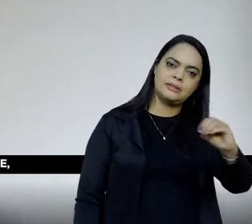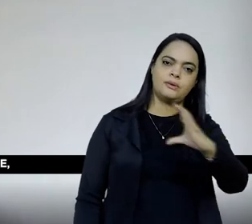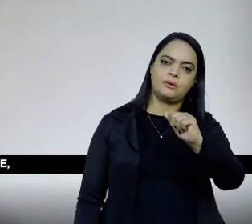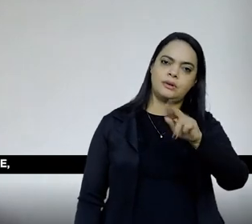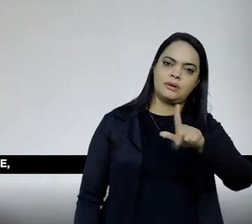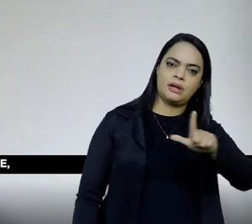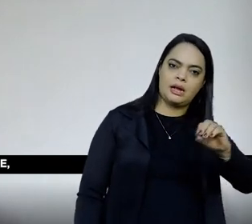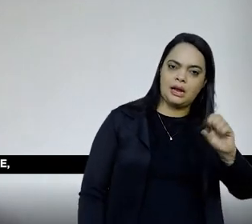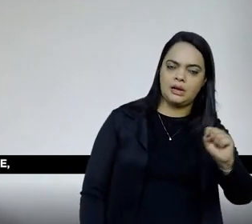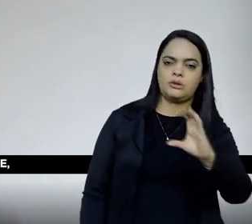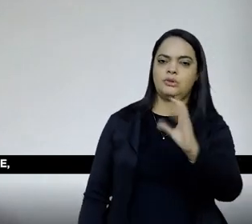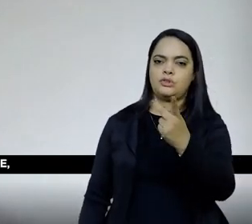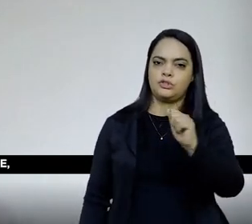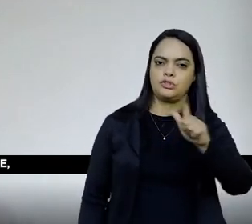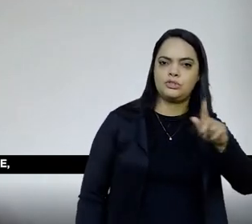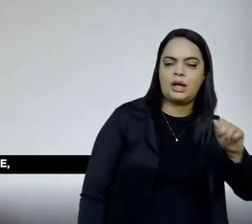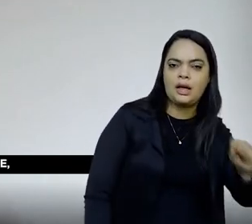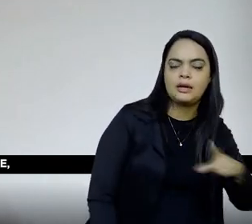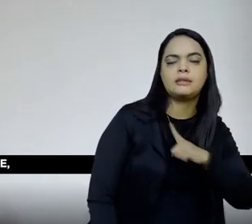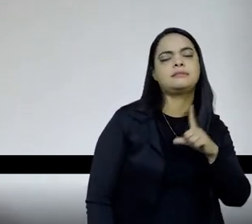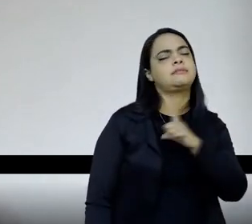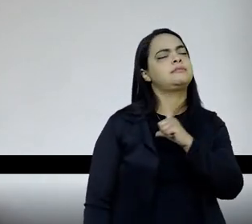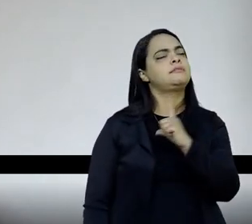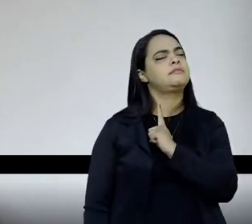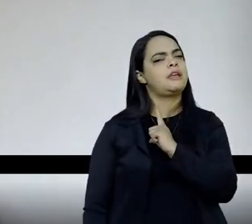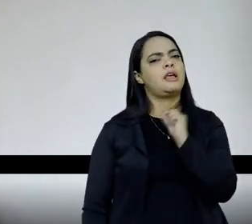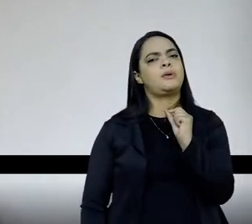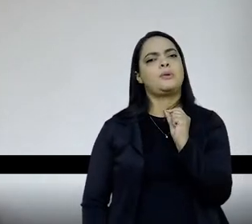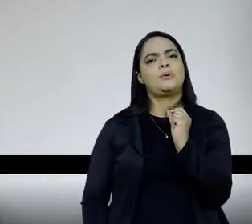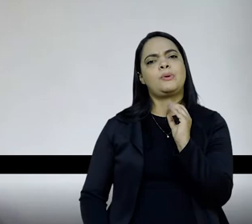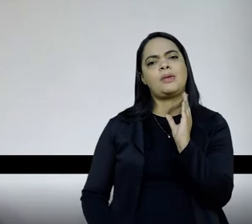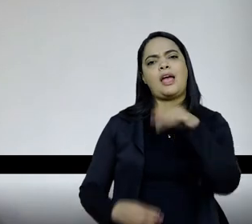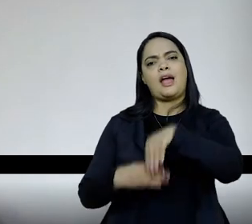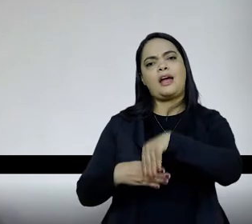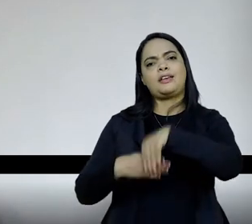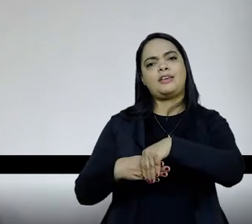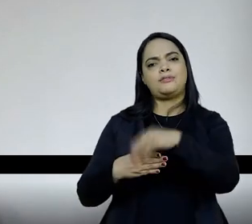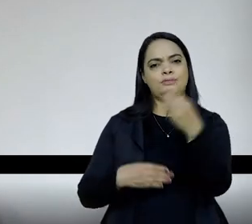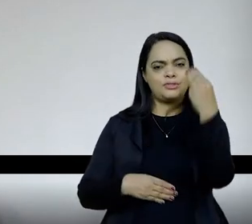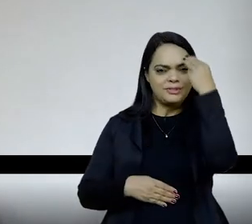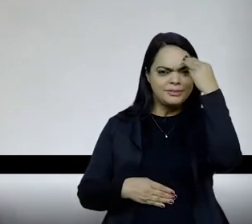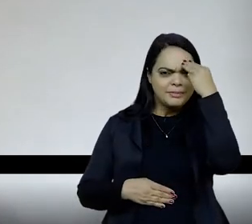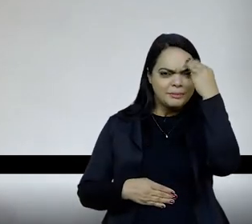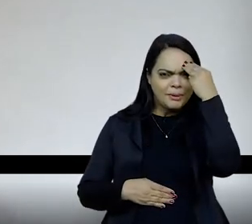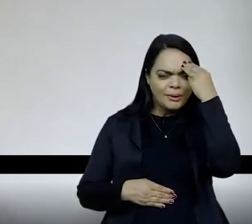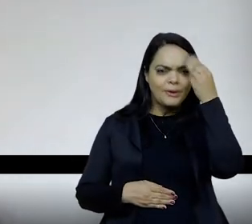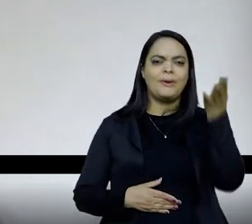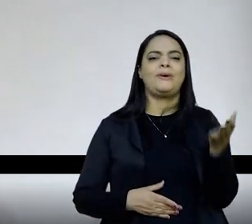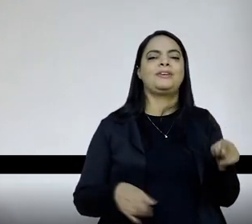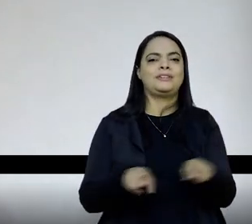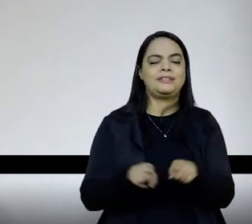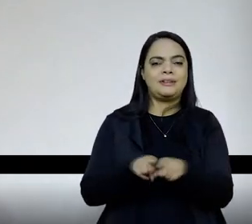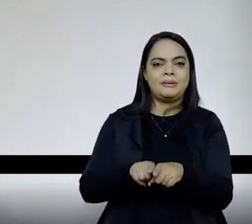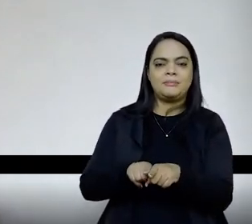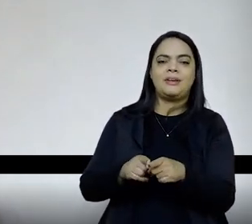memória sobre, sobre, professoras muito grande, e vários outros lugares têm esses espaços de memória, de depósito de